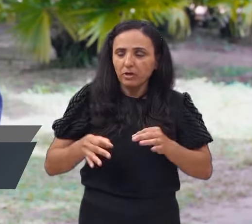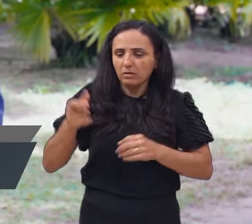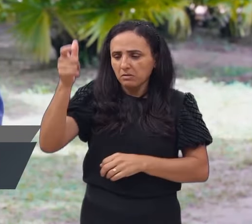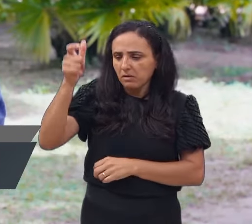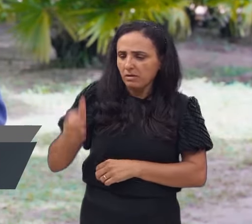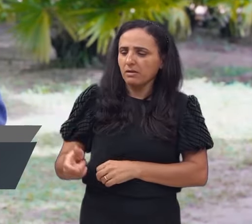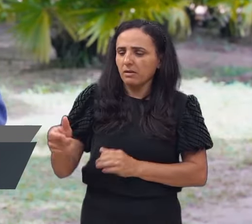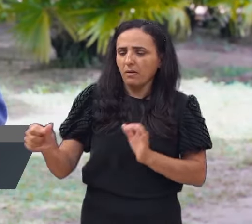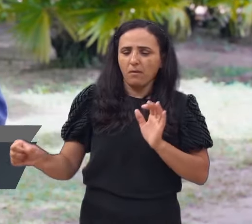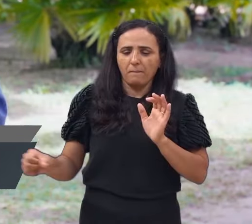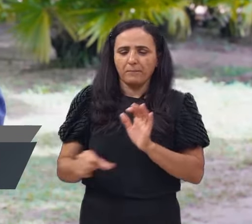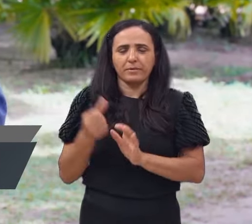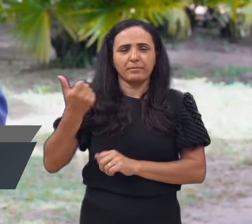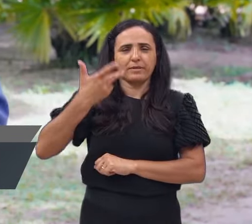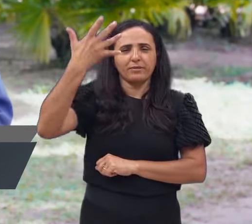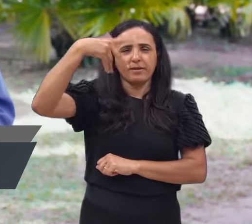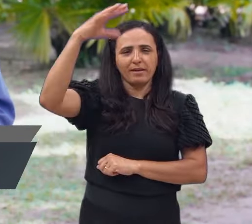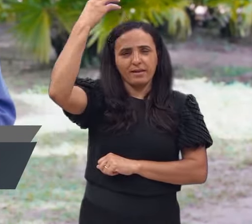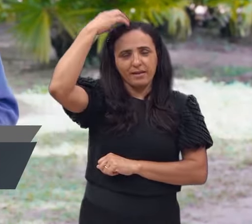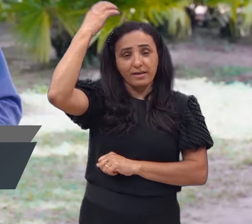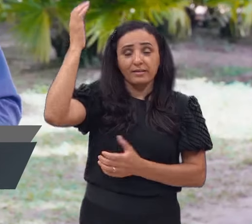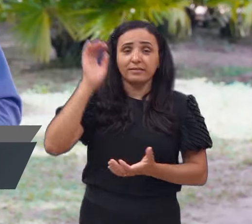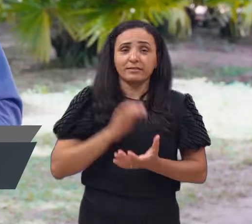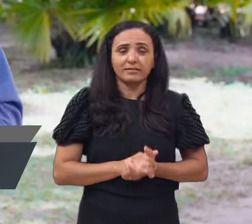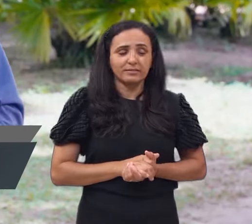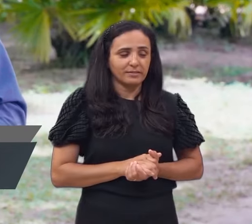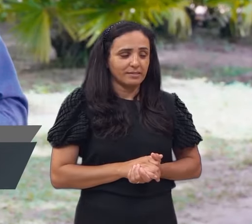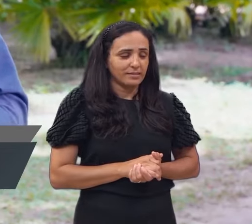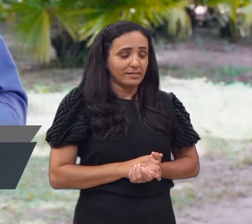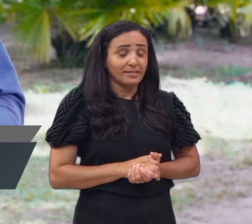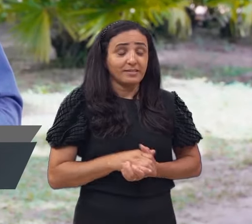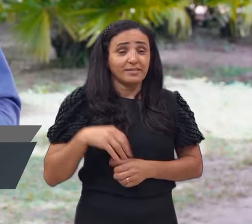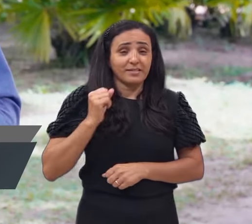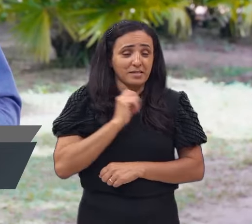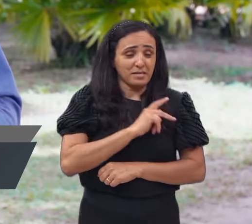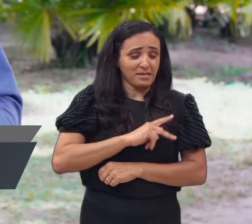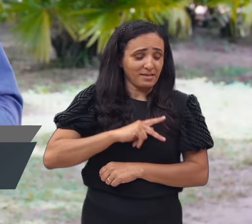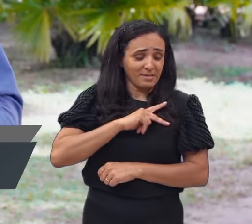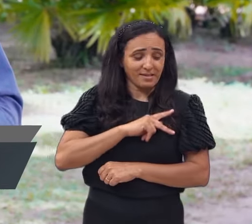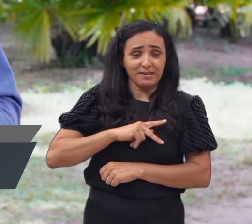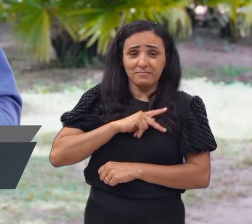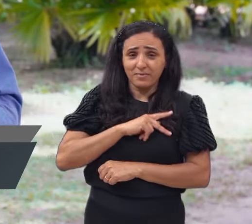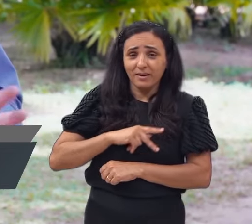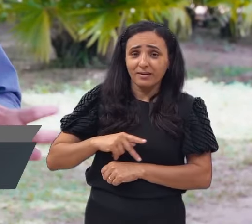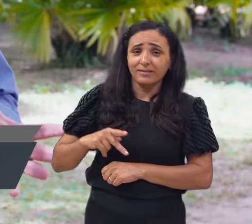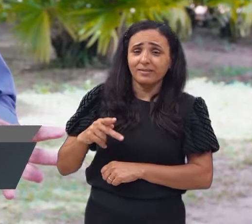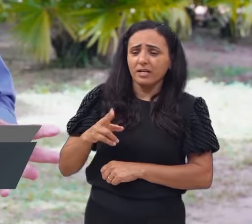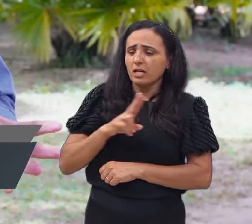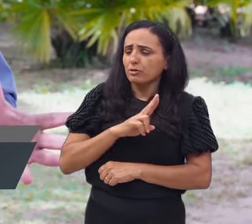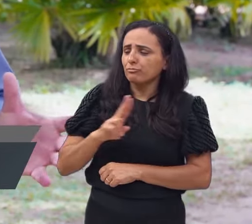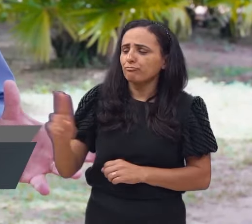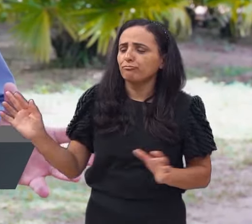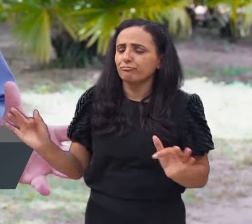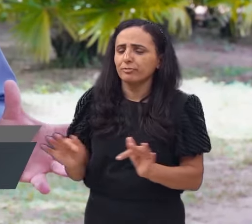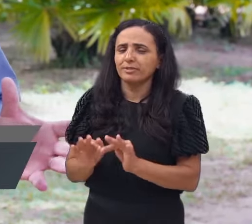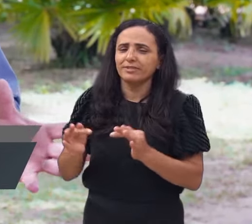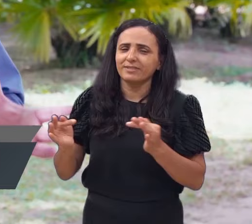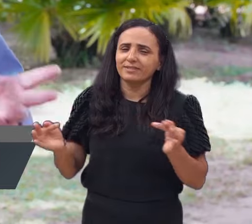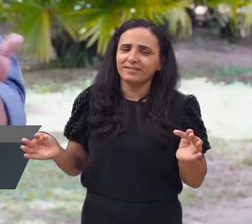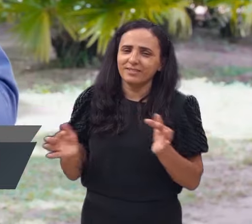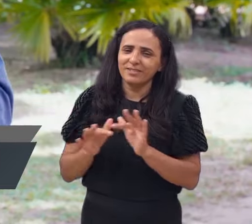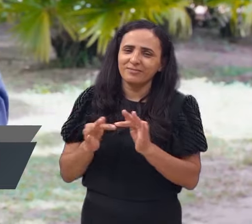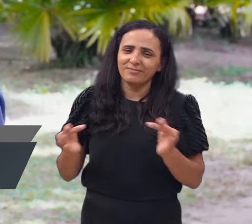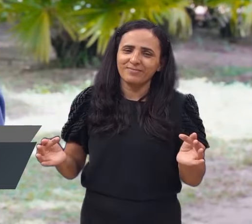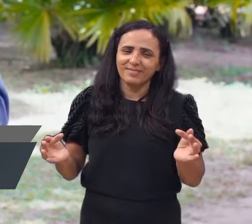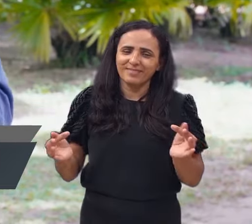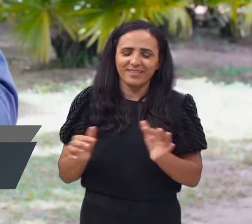era este primeiro monarca. E, sem dúvida, irmãos, Paulo entra como pequeno, porque o Senhor transforma. Mas observe que